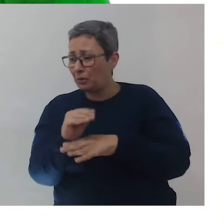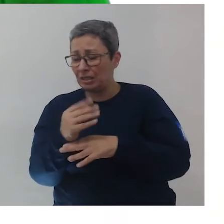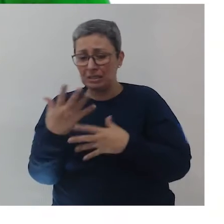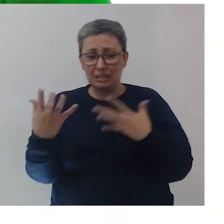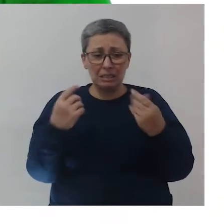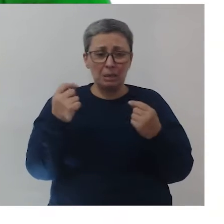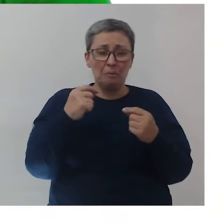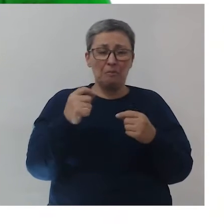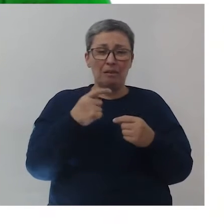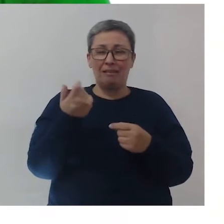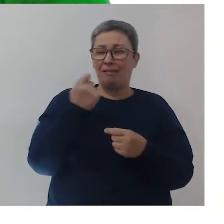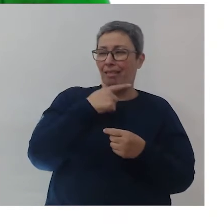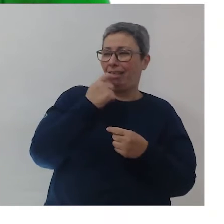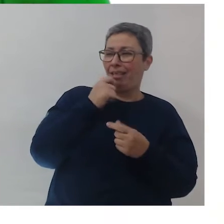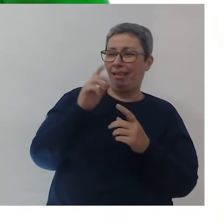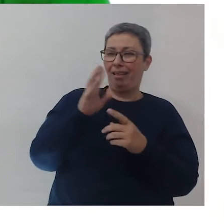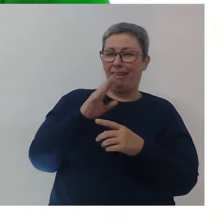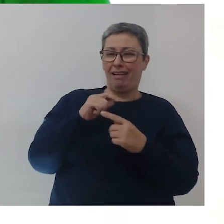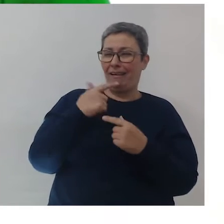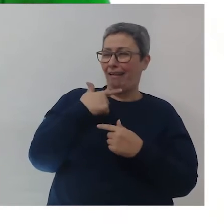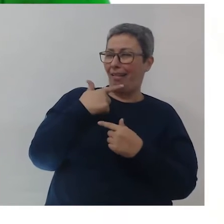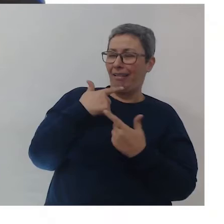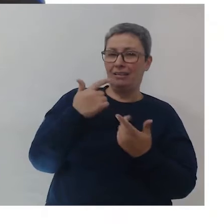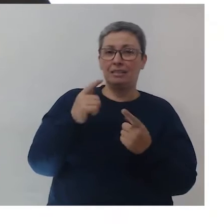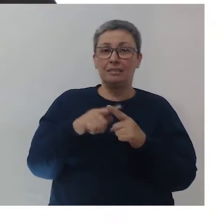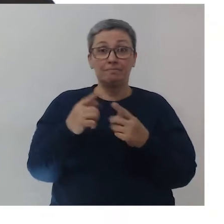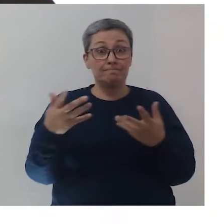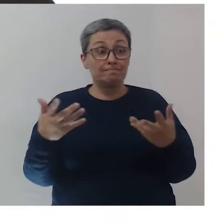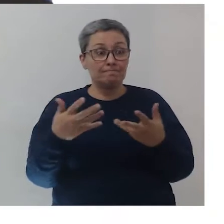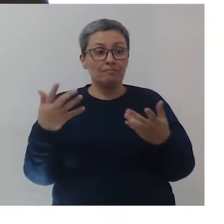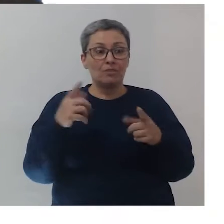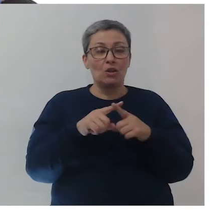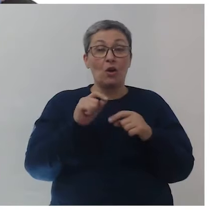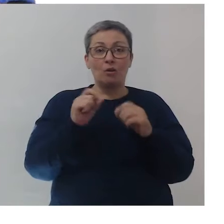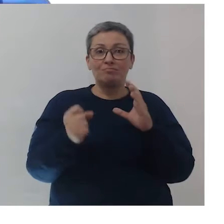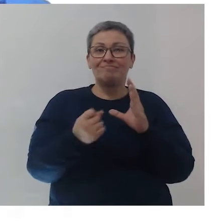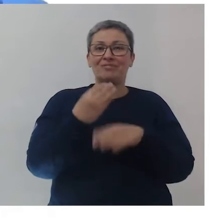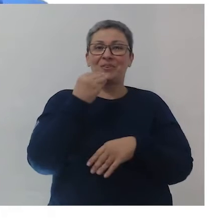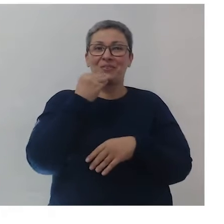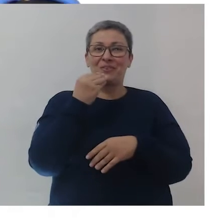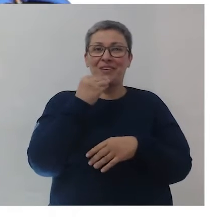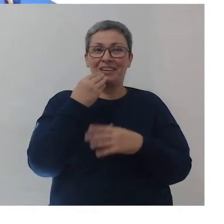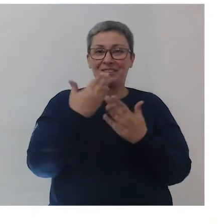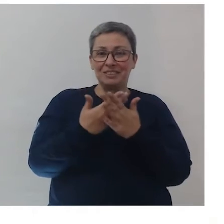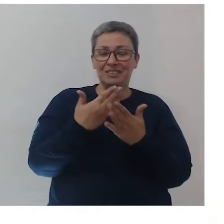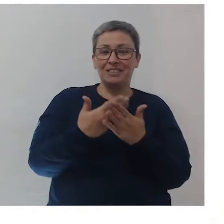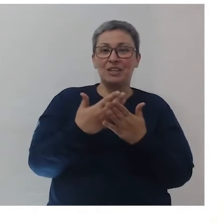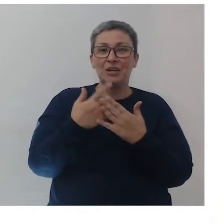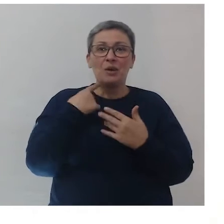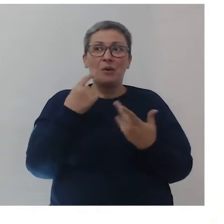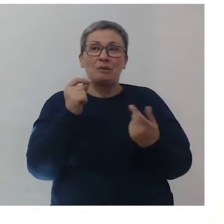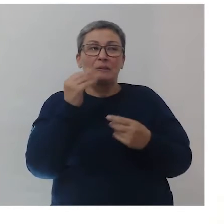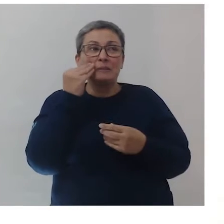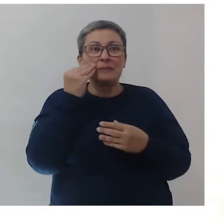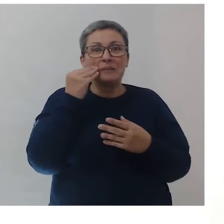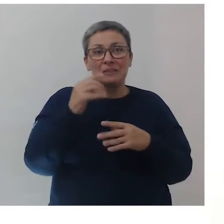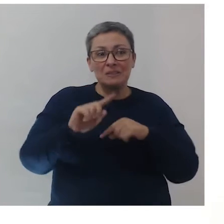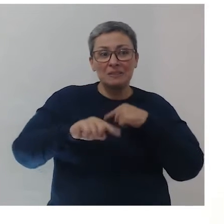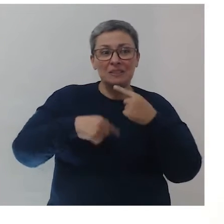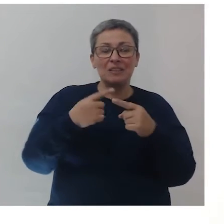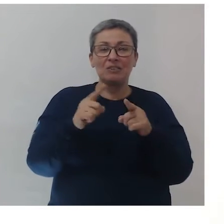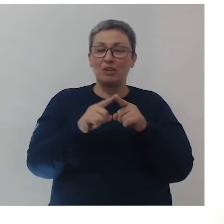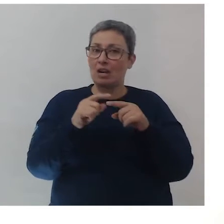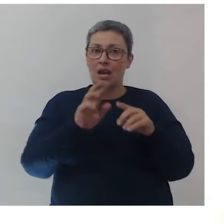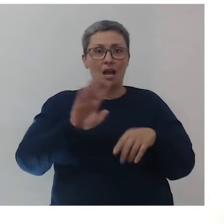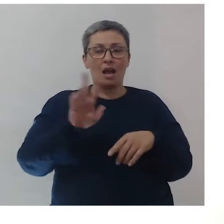eles ficavam debochando da gente, não é tudo, né? Aí agora surgiu a oportunidade de estudar. E eu peguei agora, depois